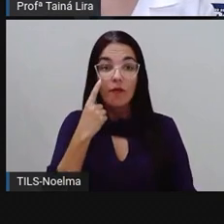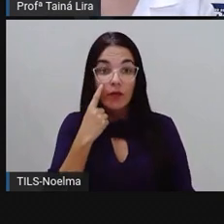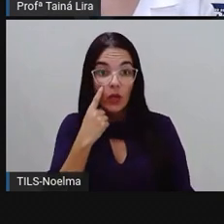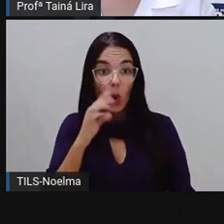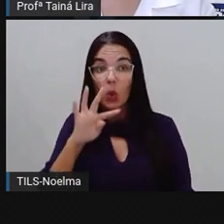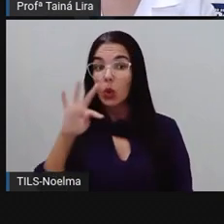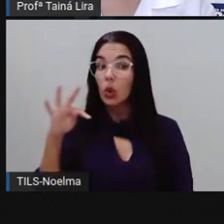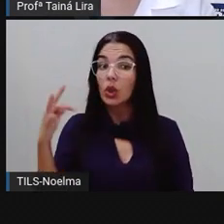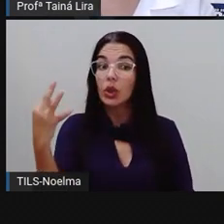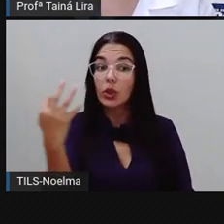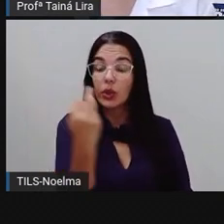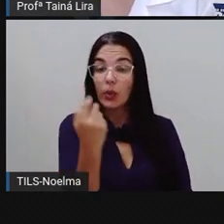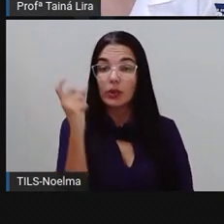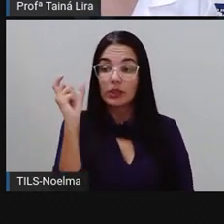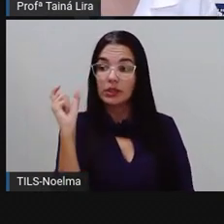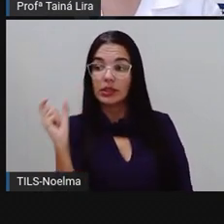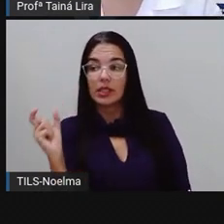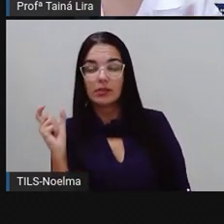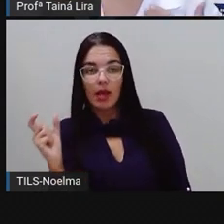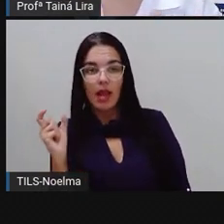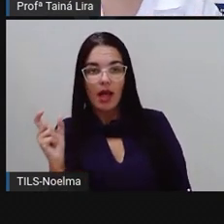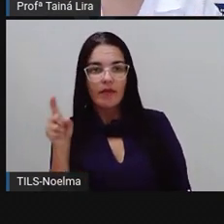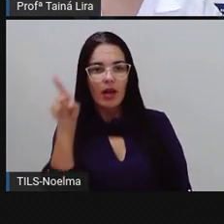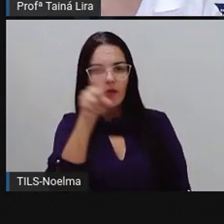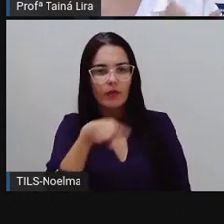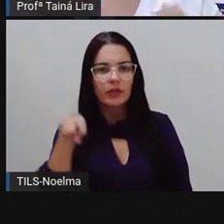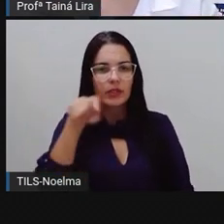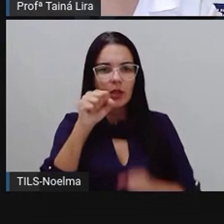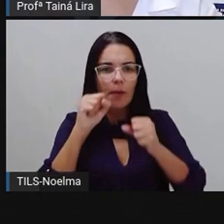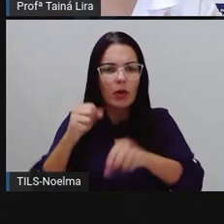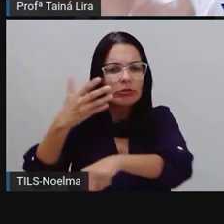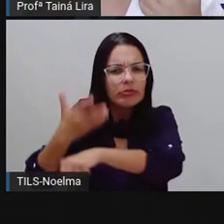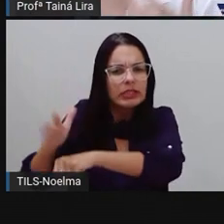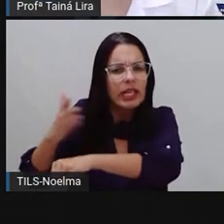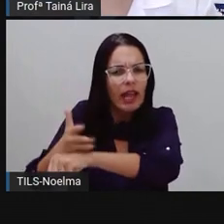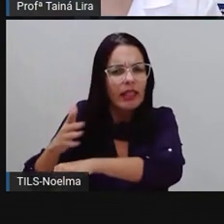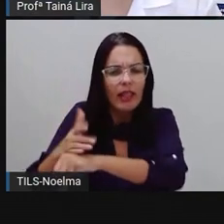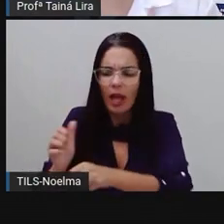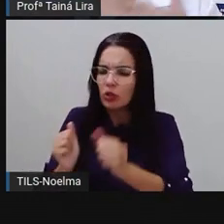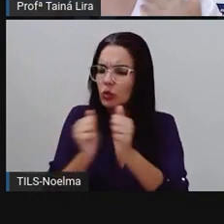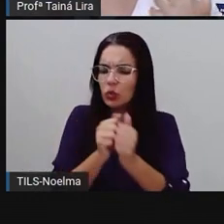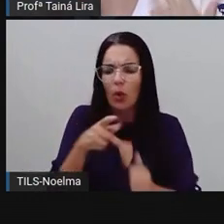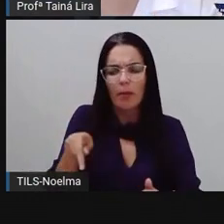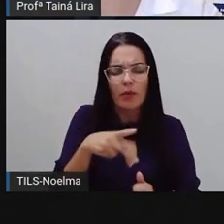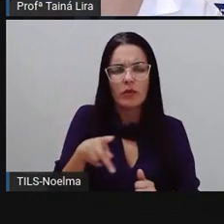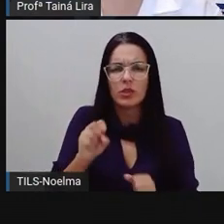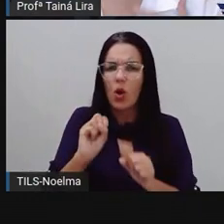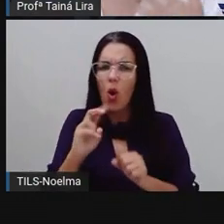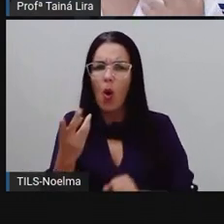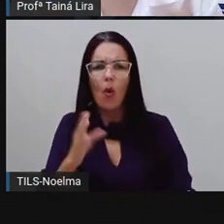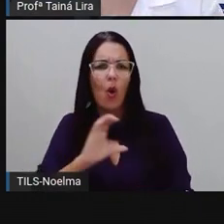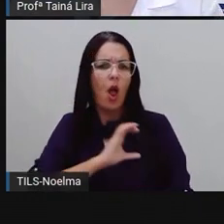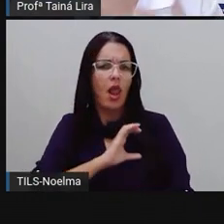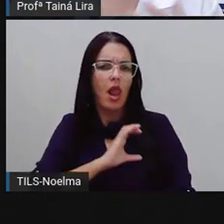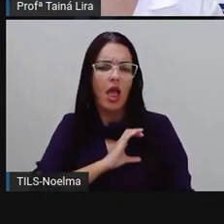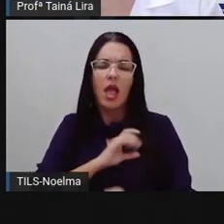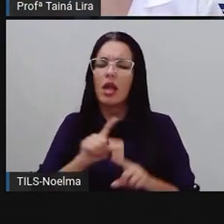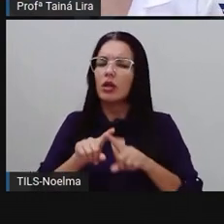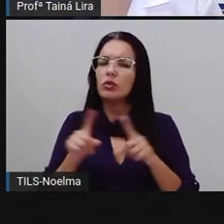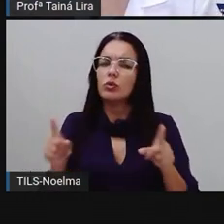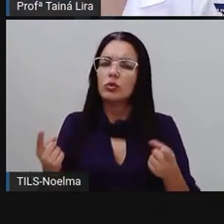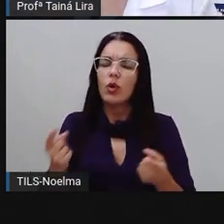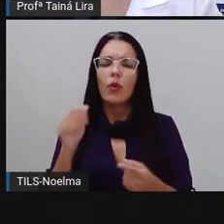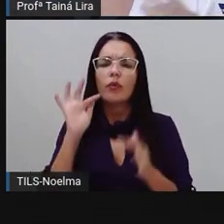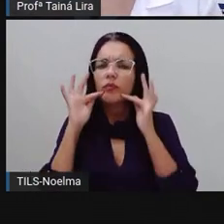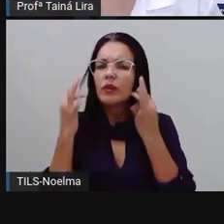podem, né? Depois treinar aí com alguém, com seu professor, com coleguinha, ou até em casa com o